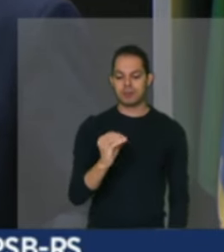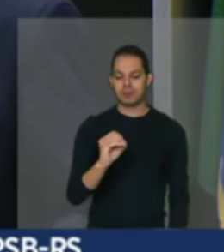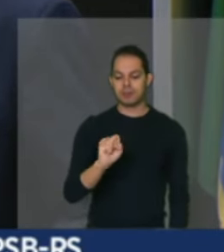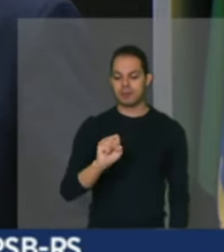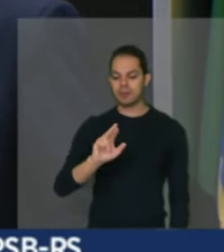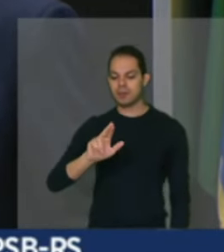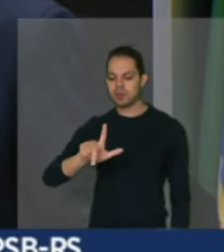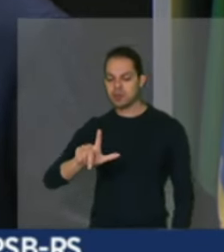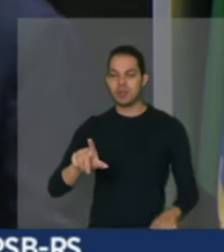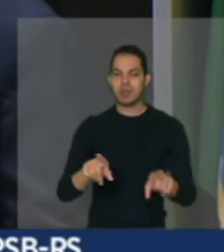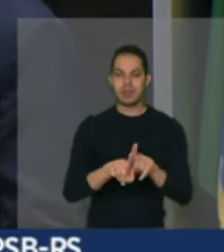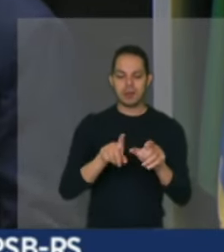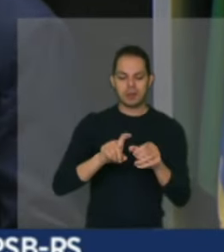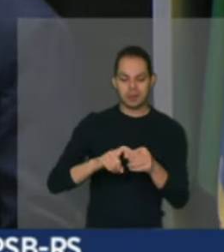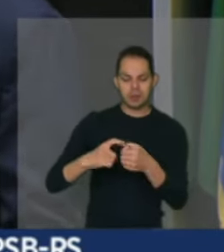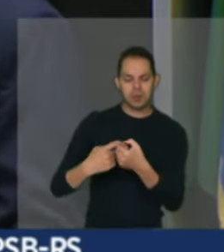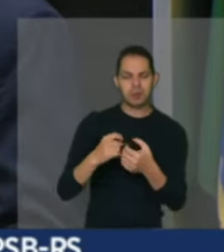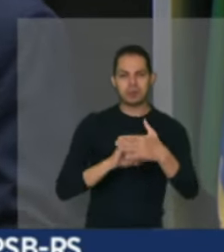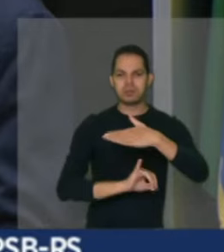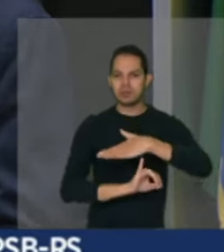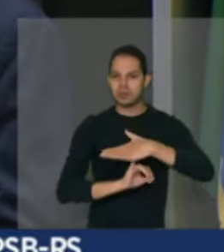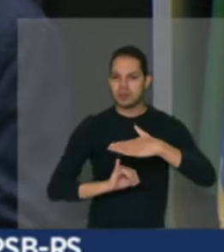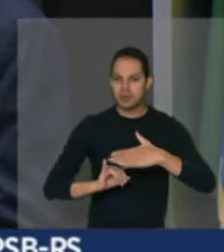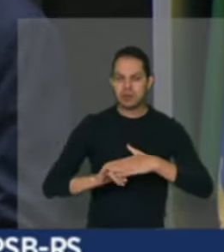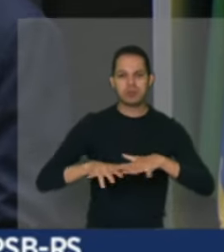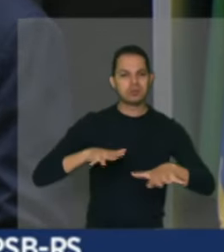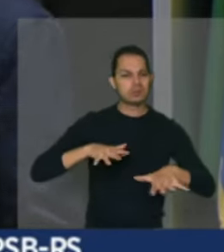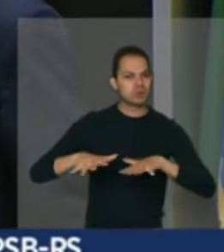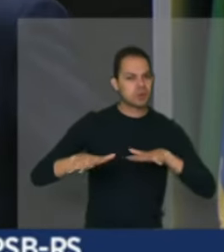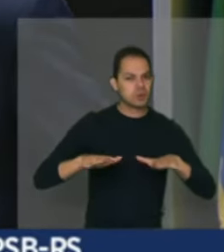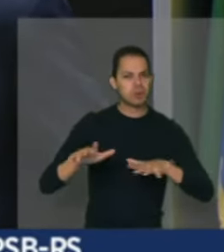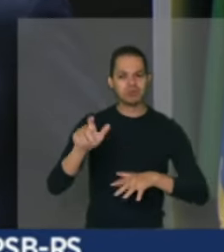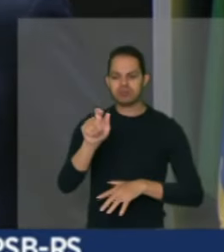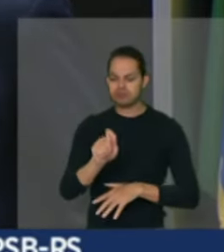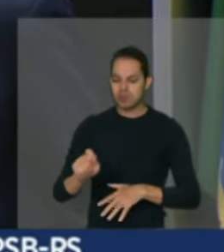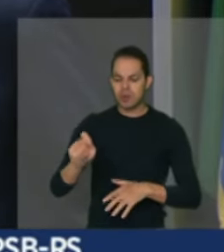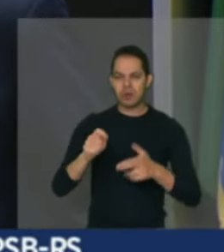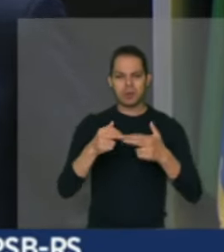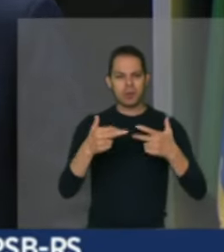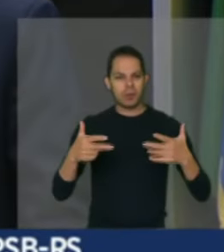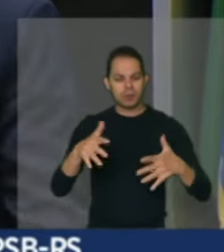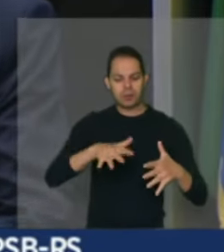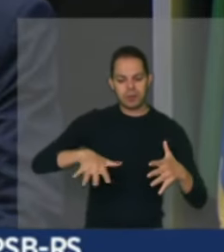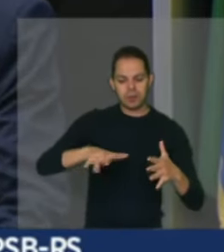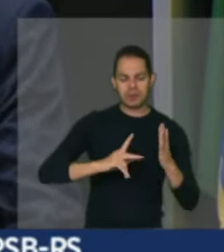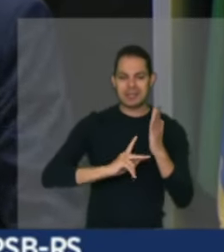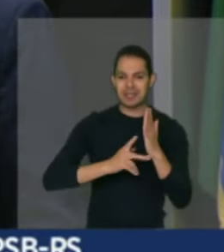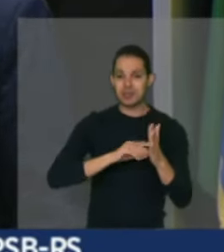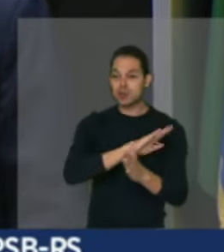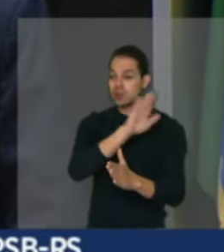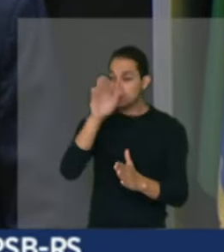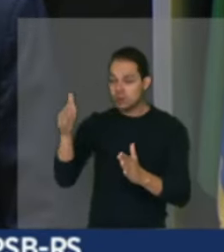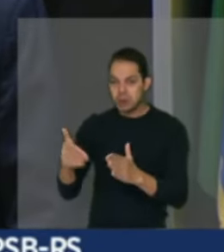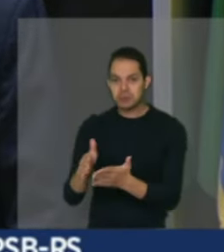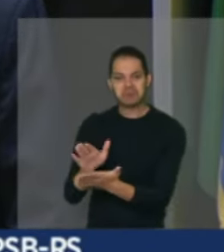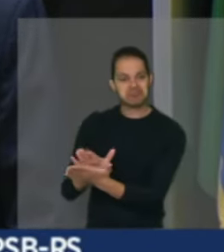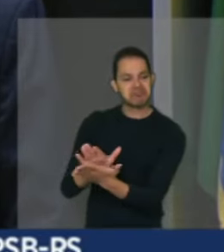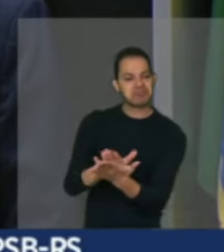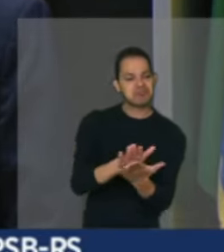instituições, entidades, movimentos, federações, sindicatos, que estão listados nesses